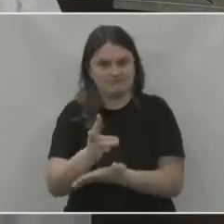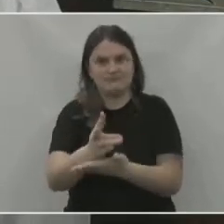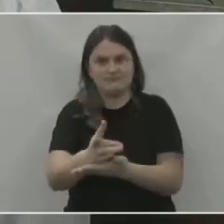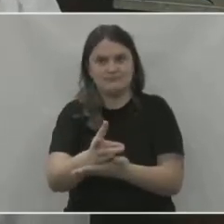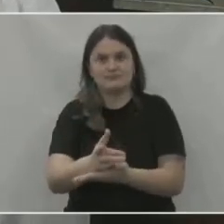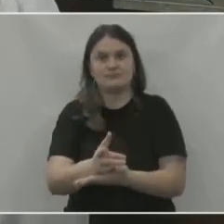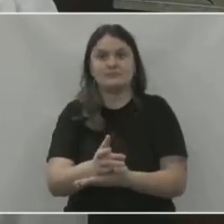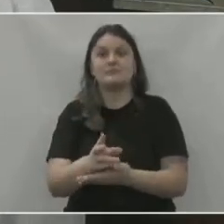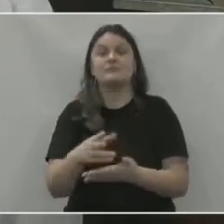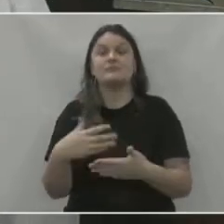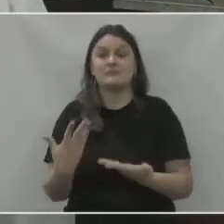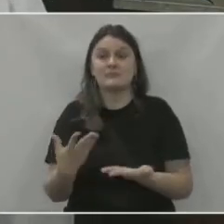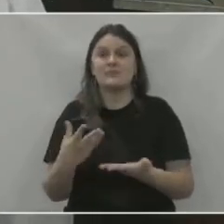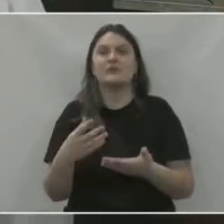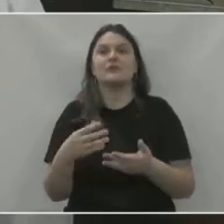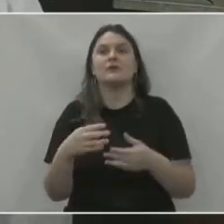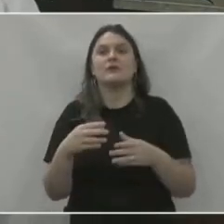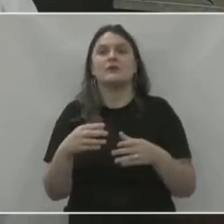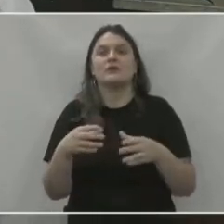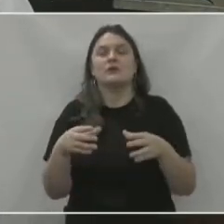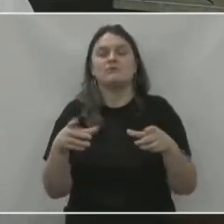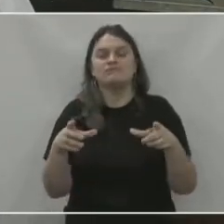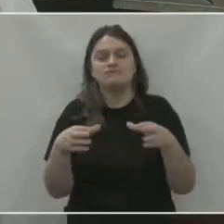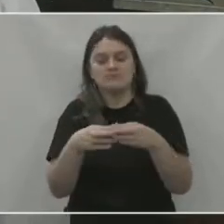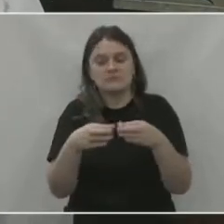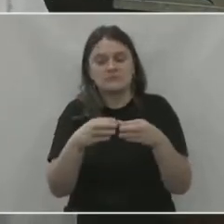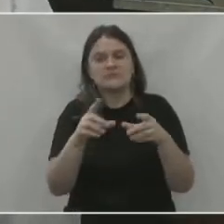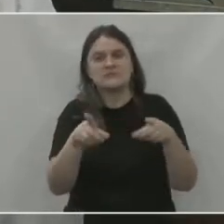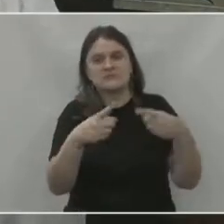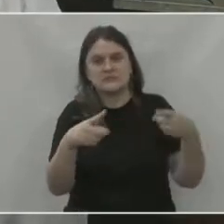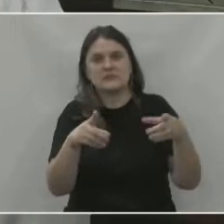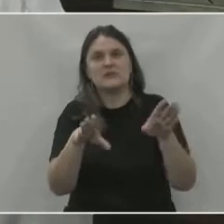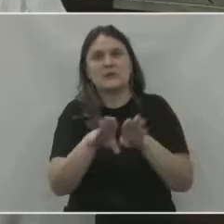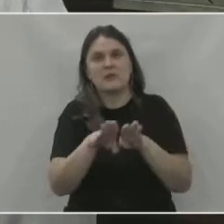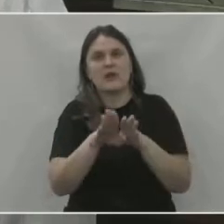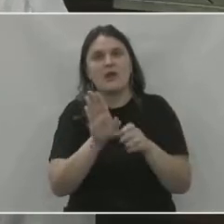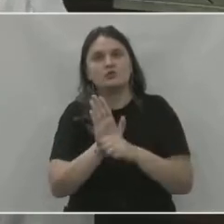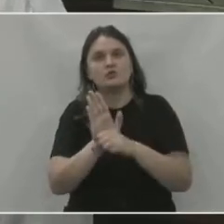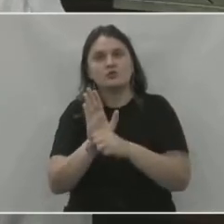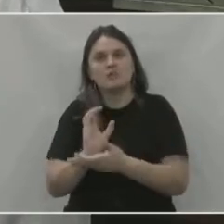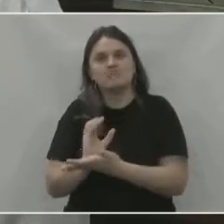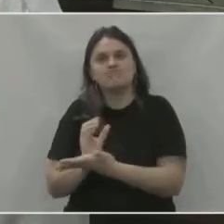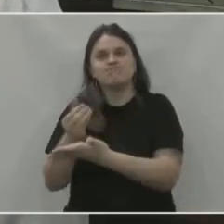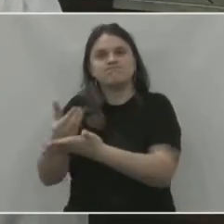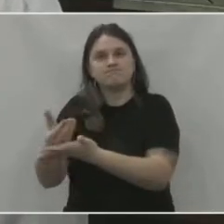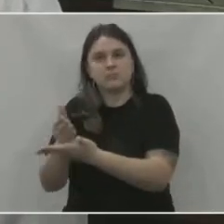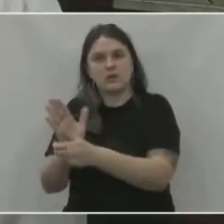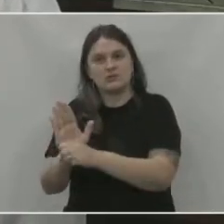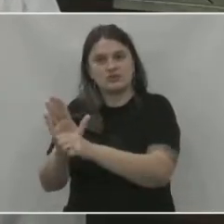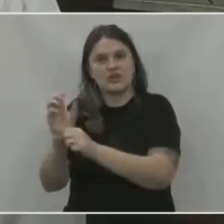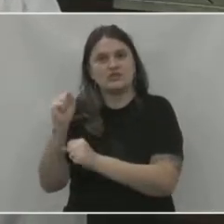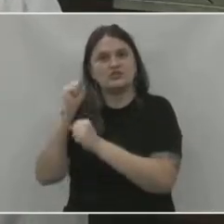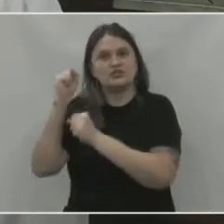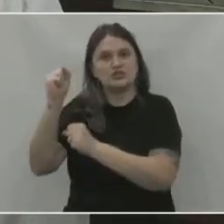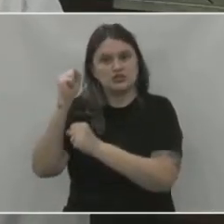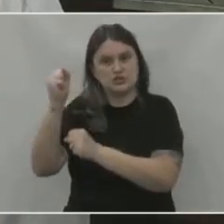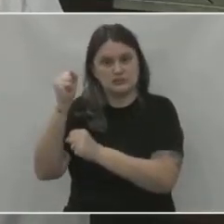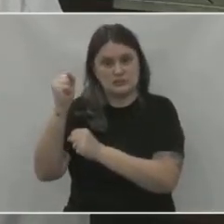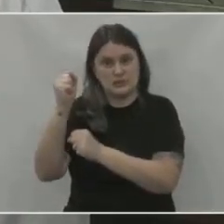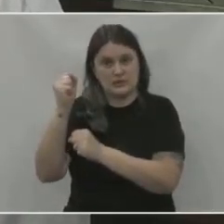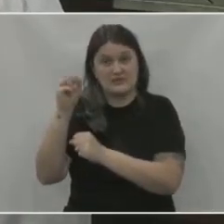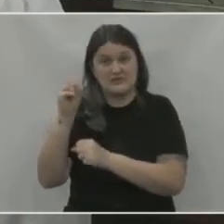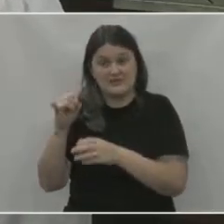essa parte já foi entregue também para o Iguaçu vender e o